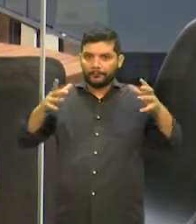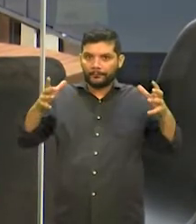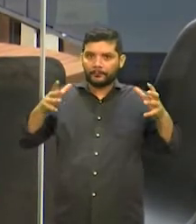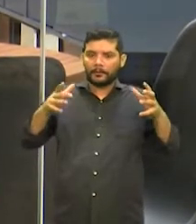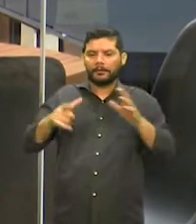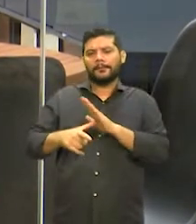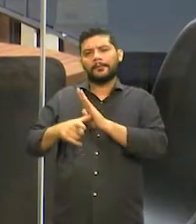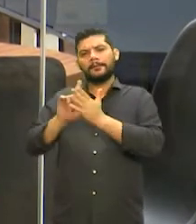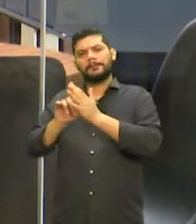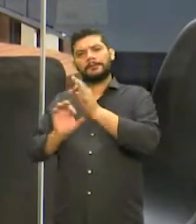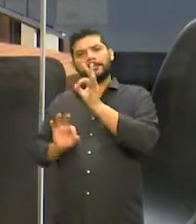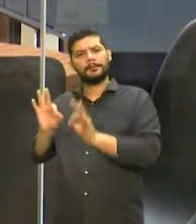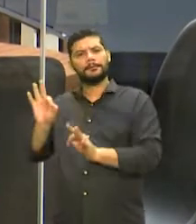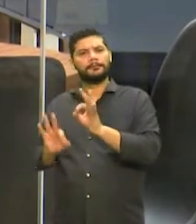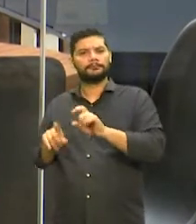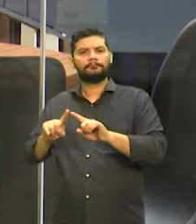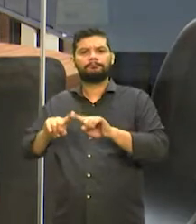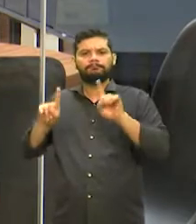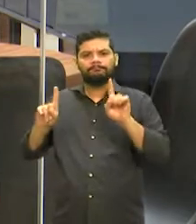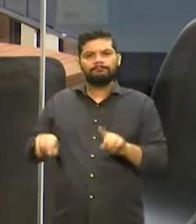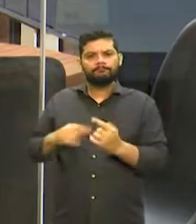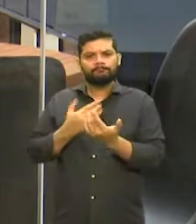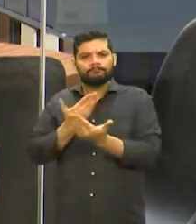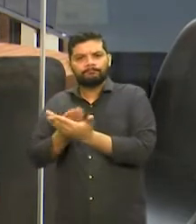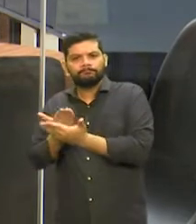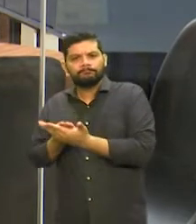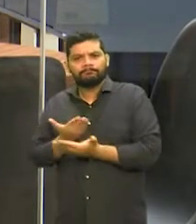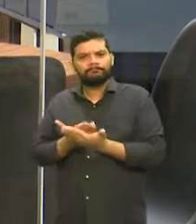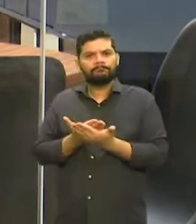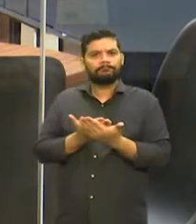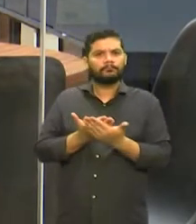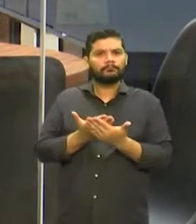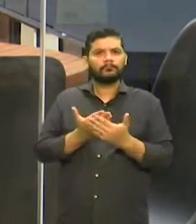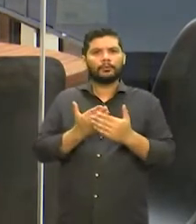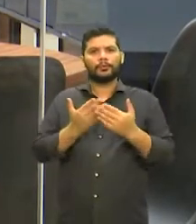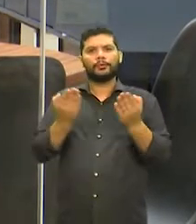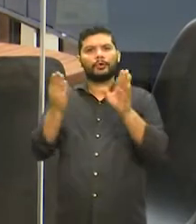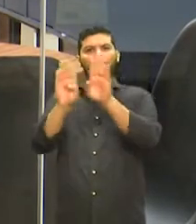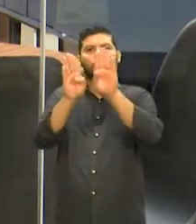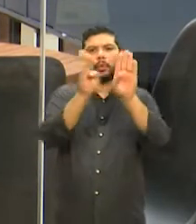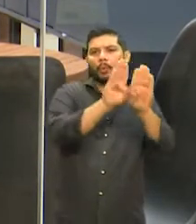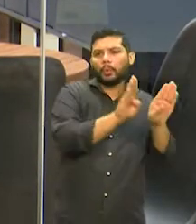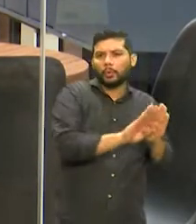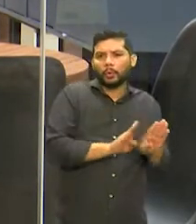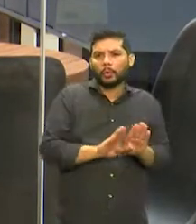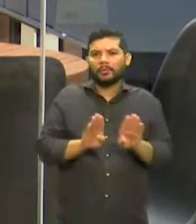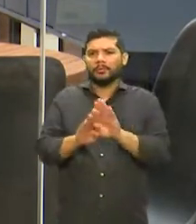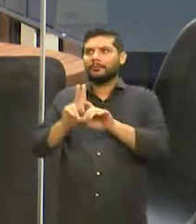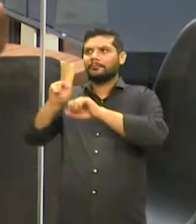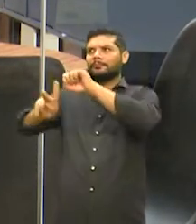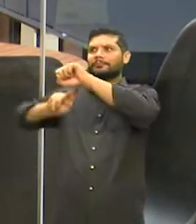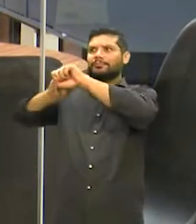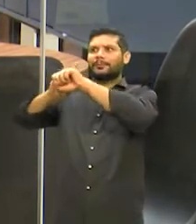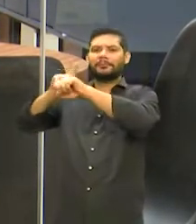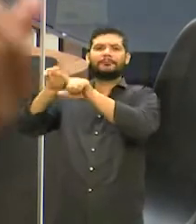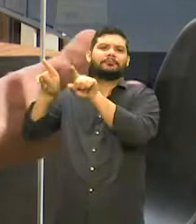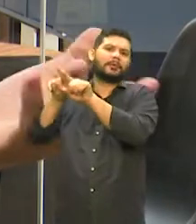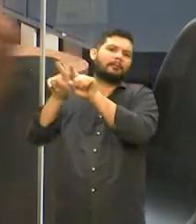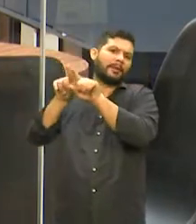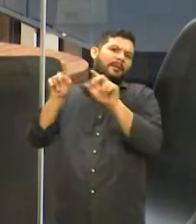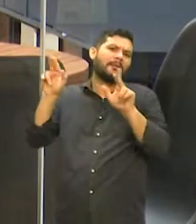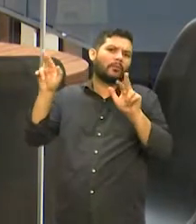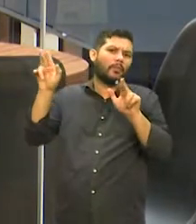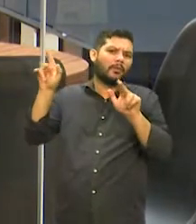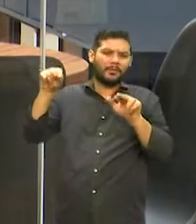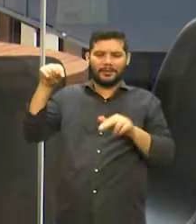antes da pandemia. Nós percebemos que essa questão do lockdown estava acontecendo em outros países no exterior e, consequentemente, iria